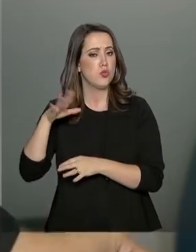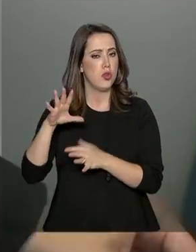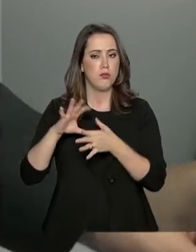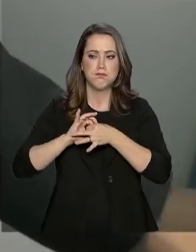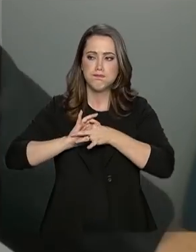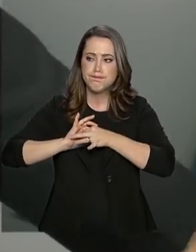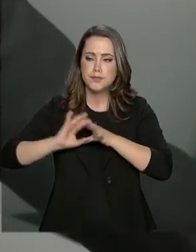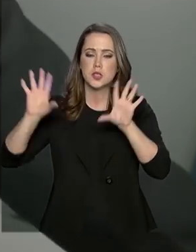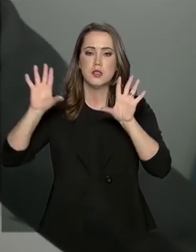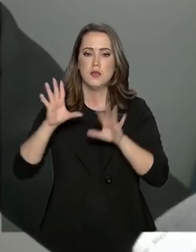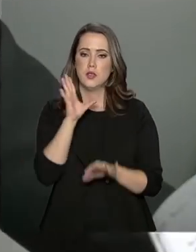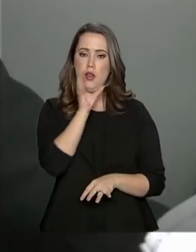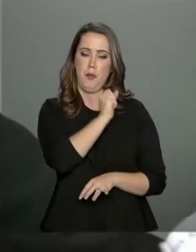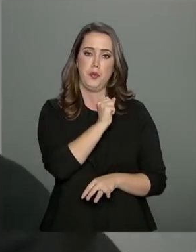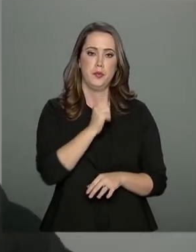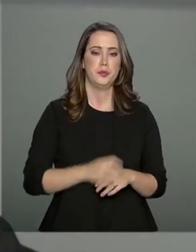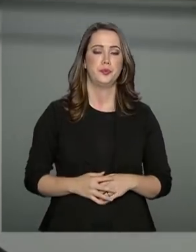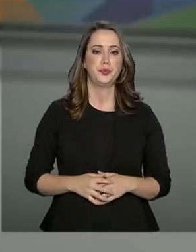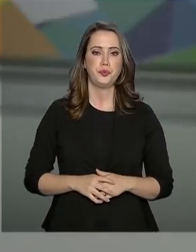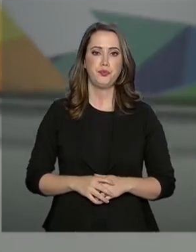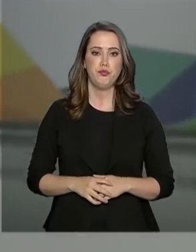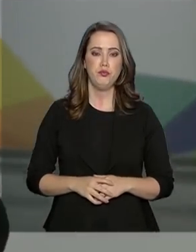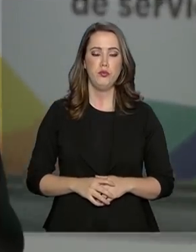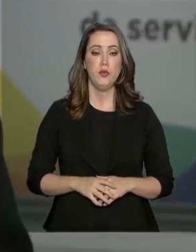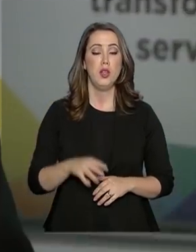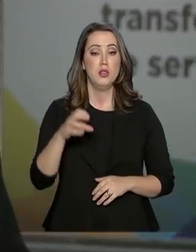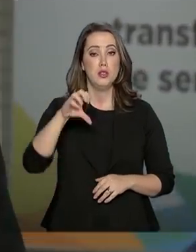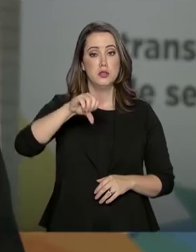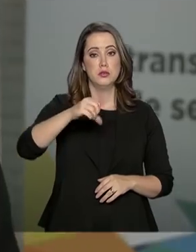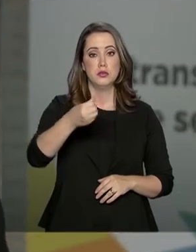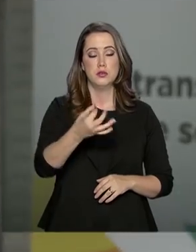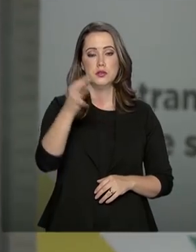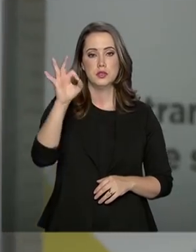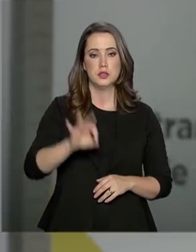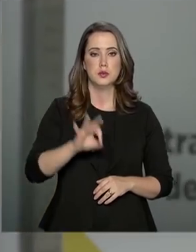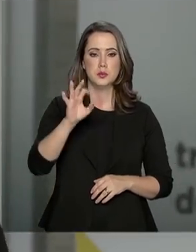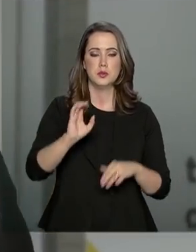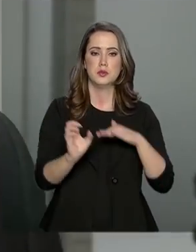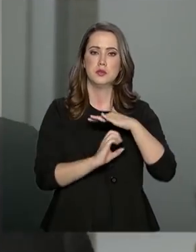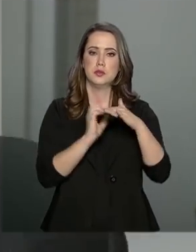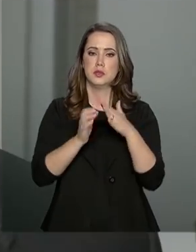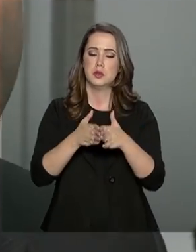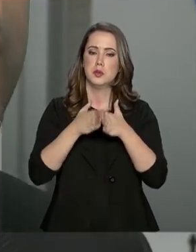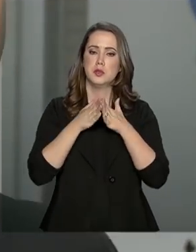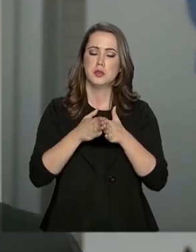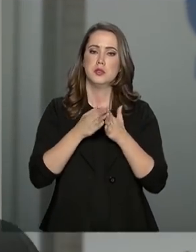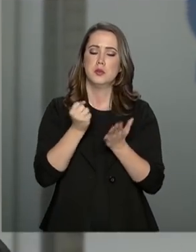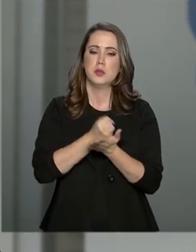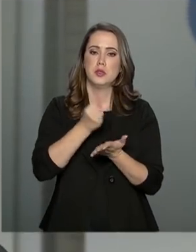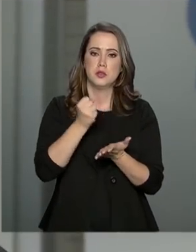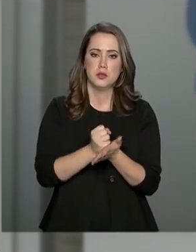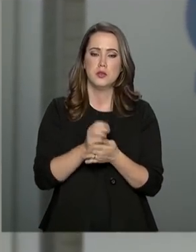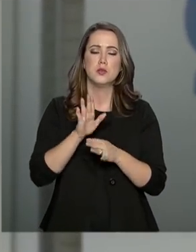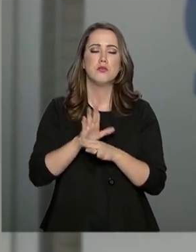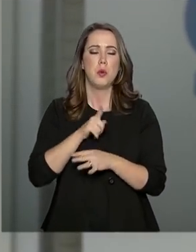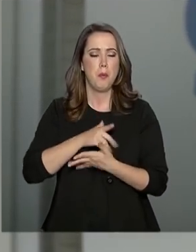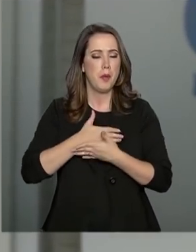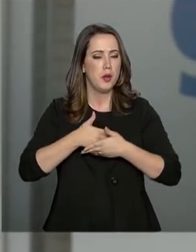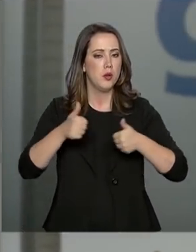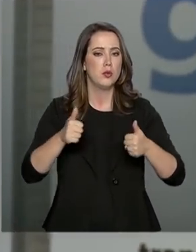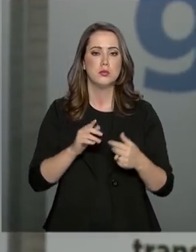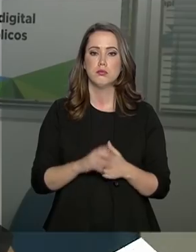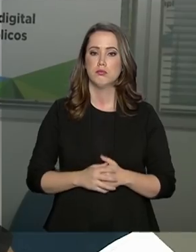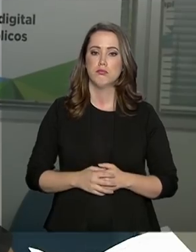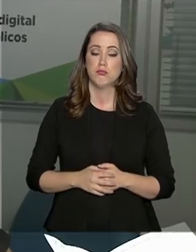De acordo com as juntas comerciais, 96% das empresas que pedem o registro vão ser beneficiadas